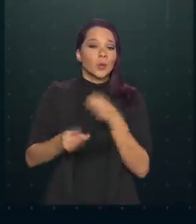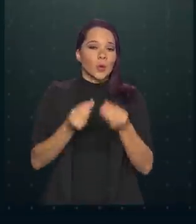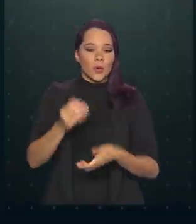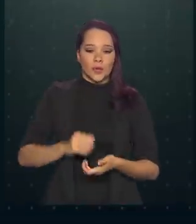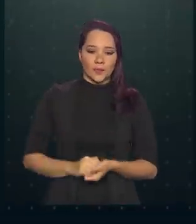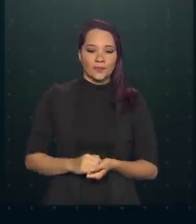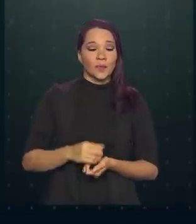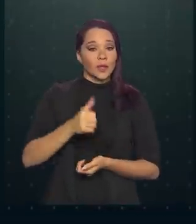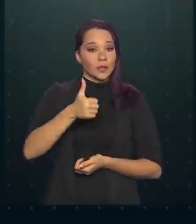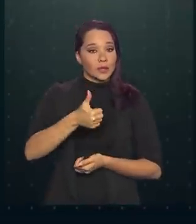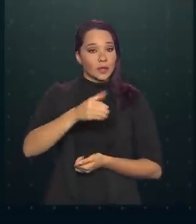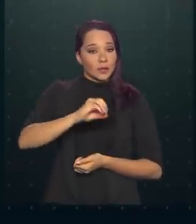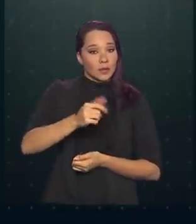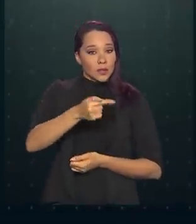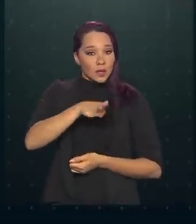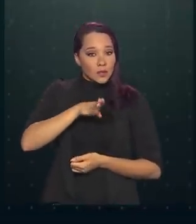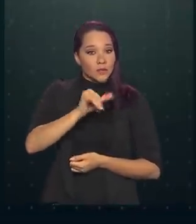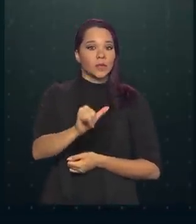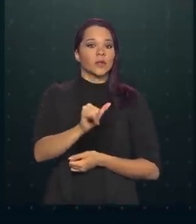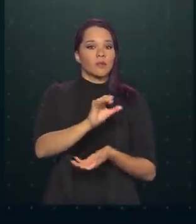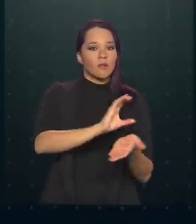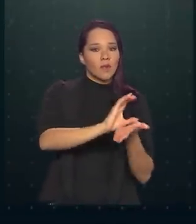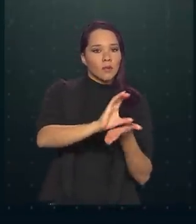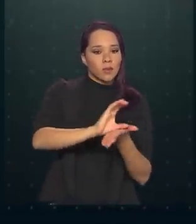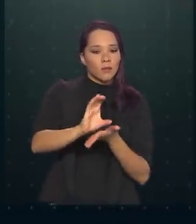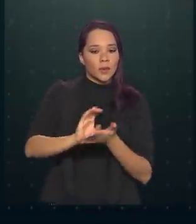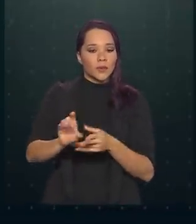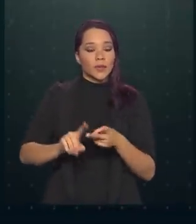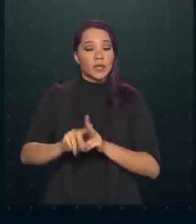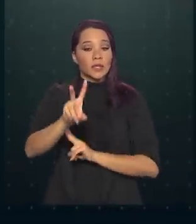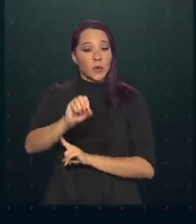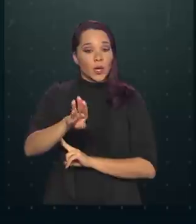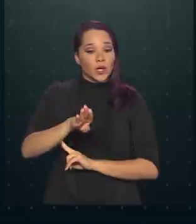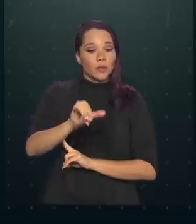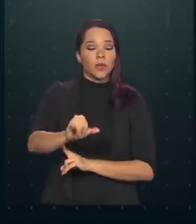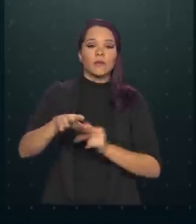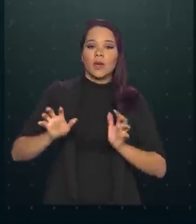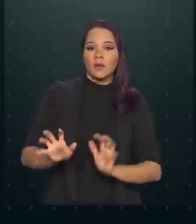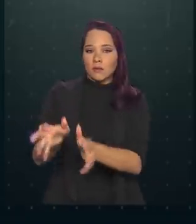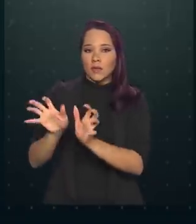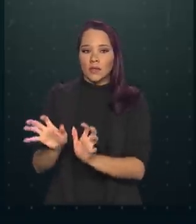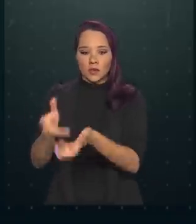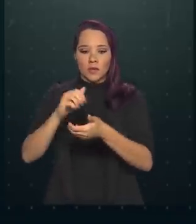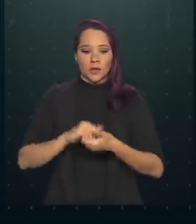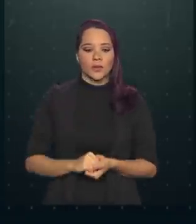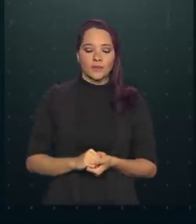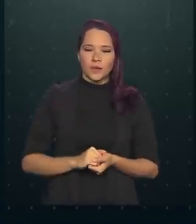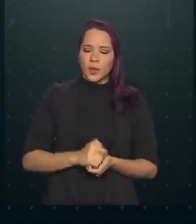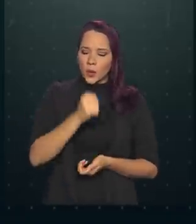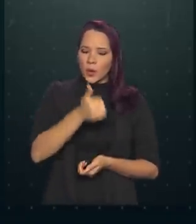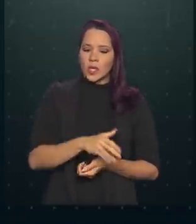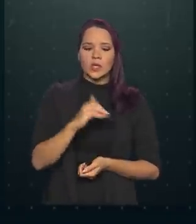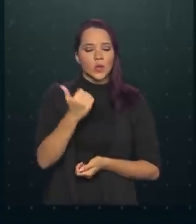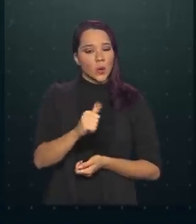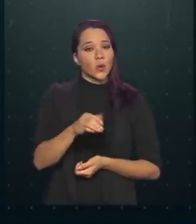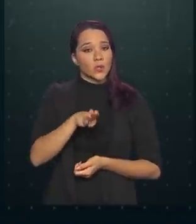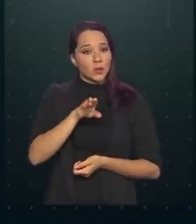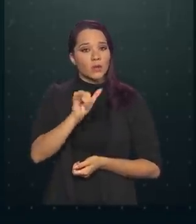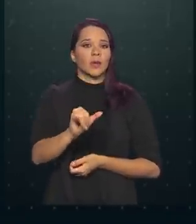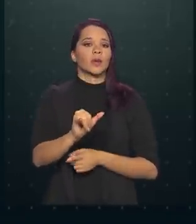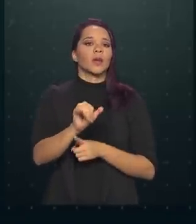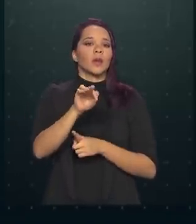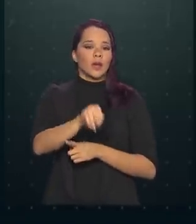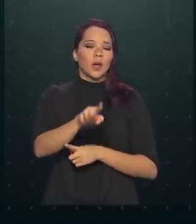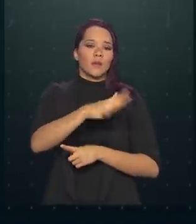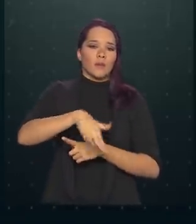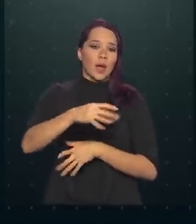107 bilhões para custeio, 50 bilhões em investimentos e quase 11 bilhões para